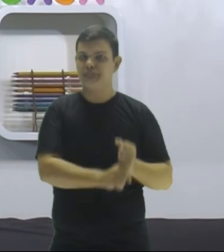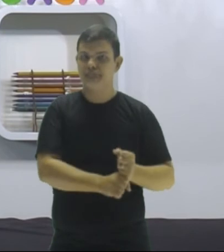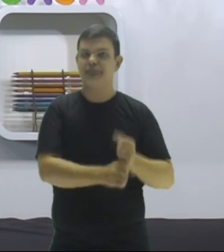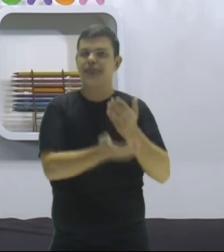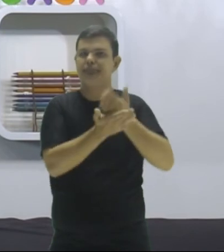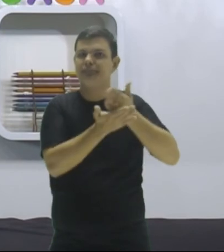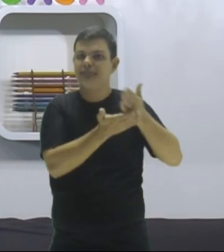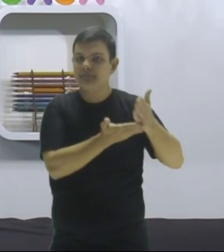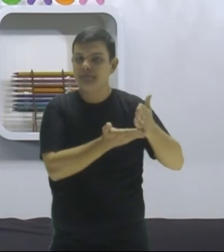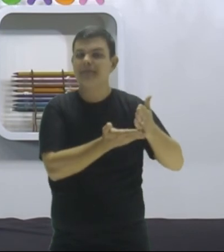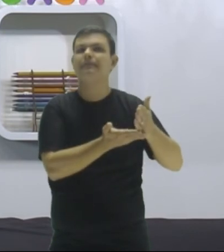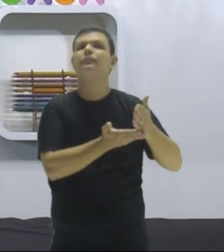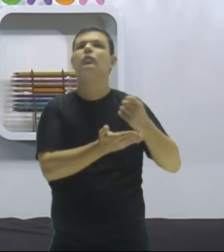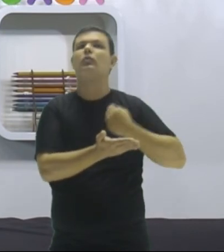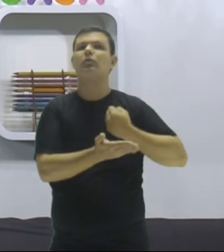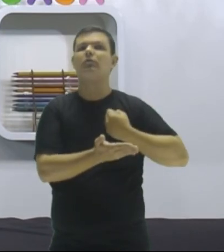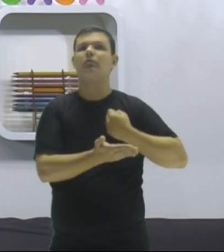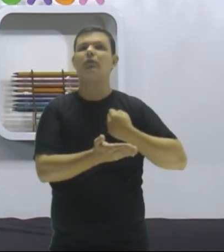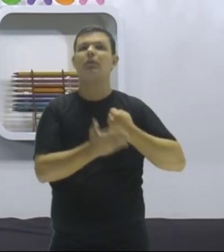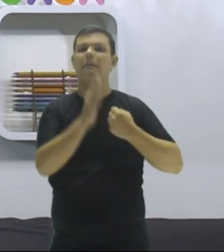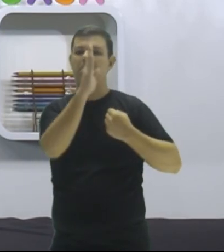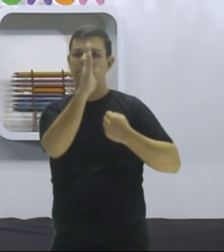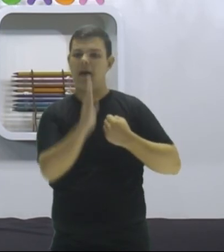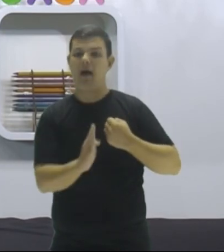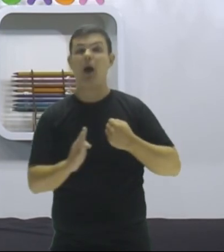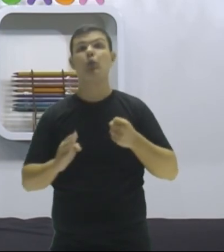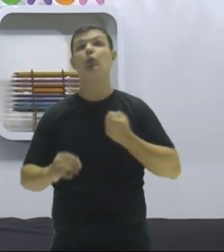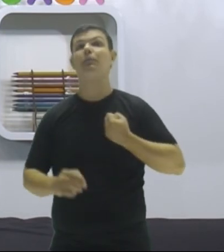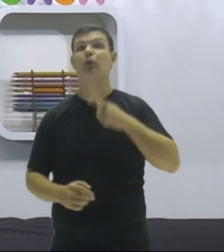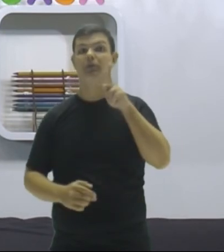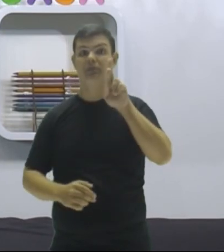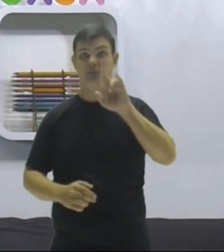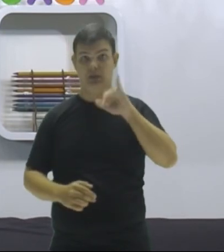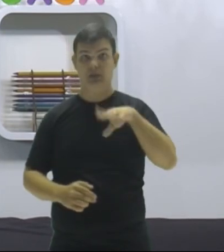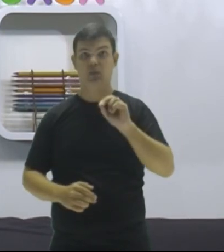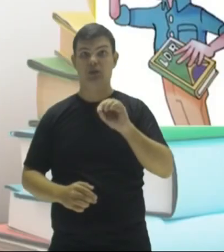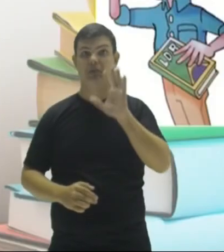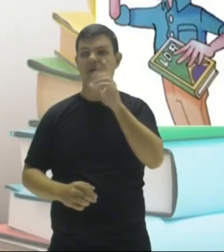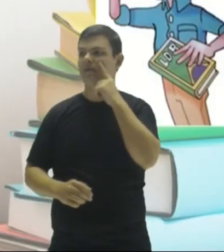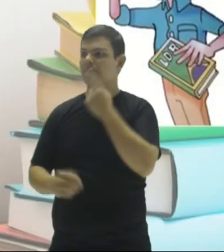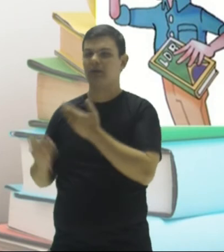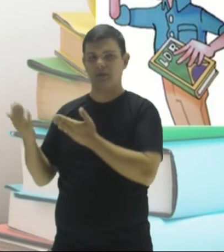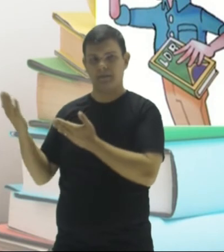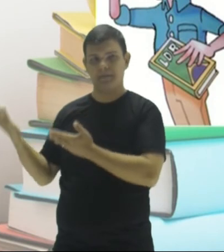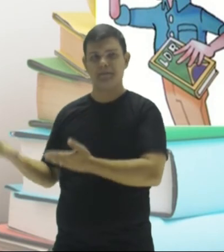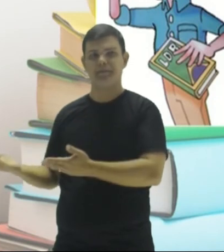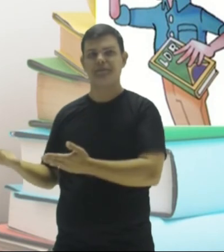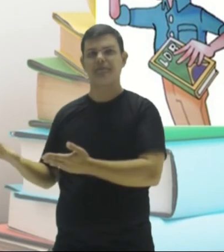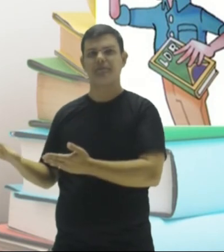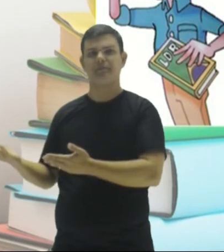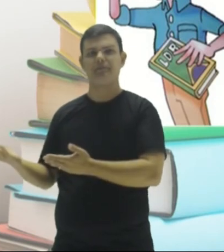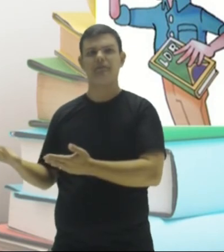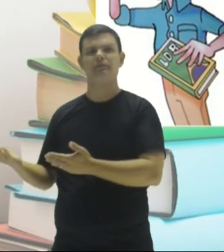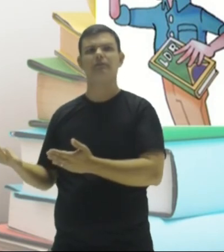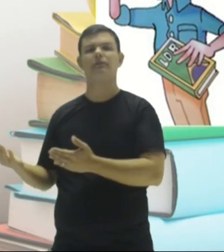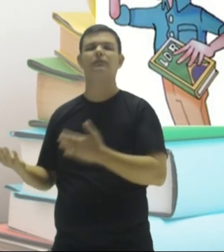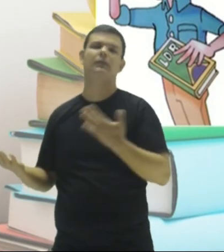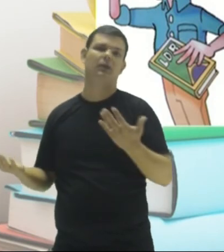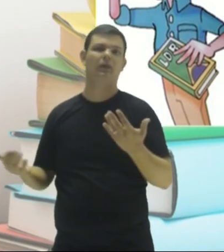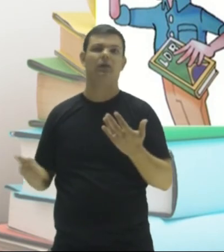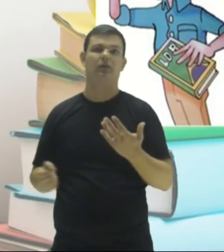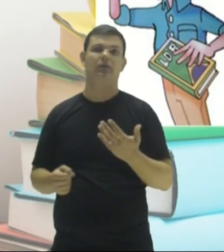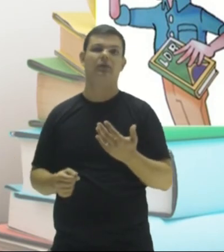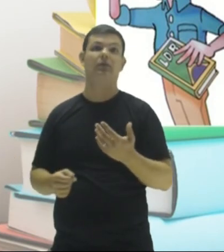decomposição dos números pelos números primos. Tá ok? Mas dê uma olhada lá, pessoal. Olha aí. Aqui, por exemplo,